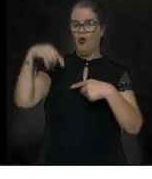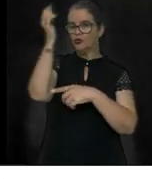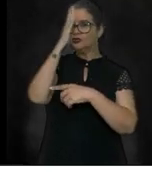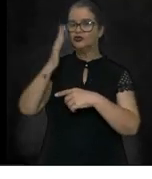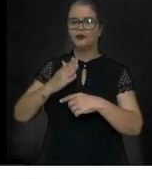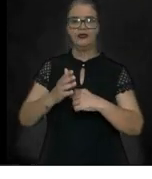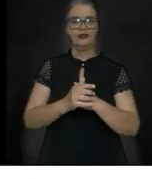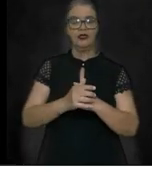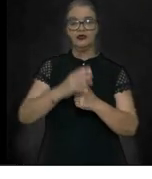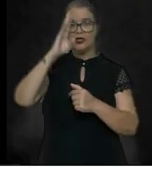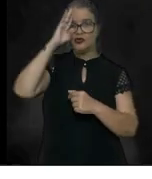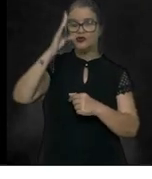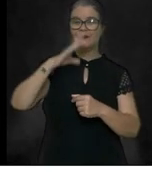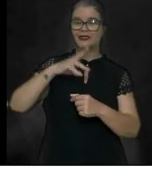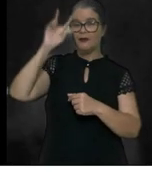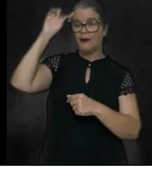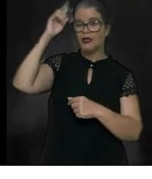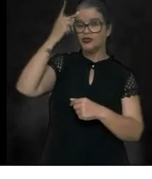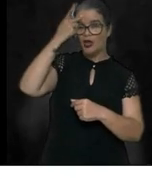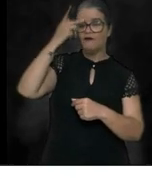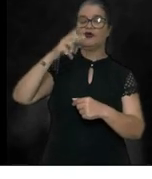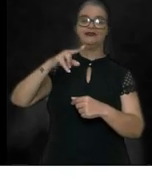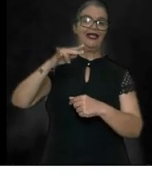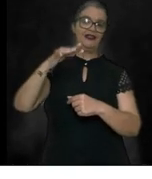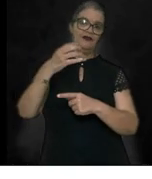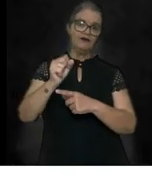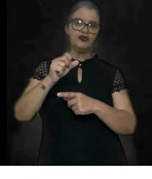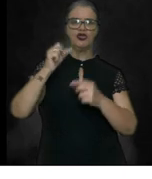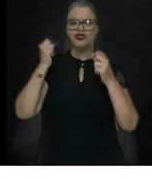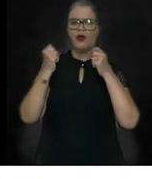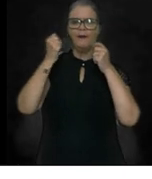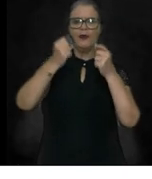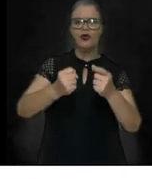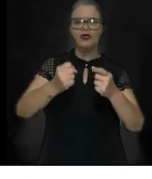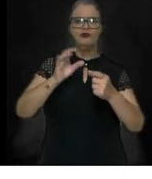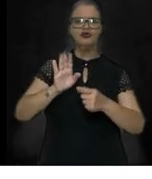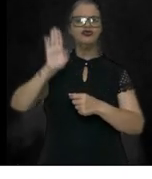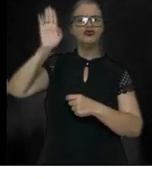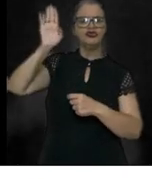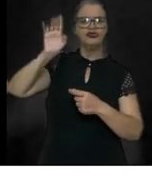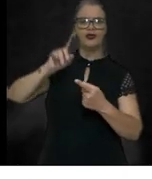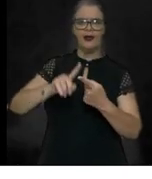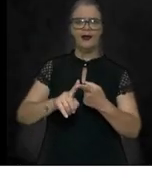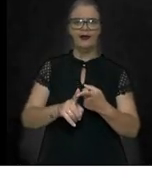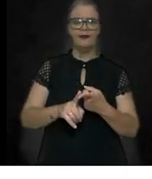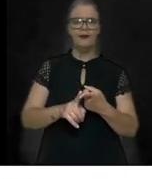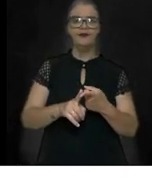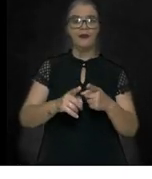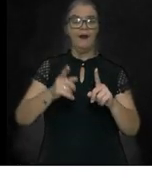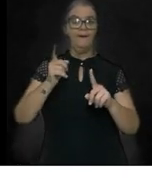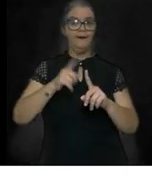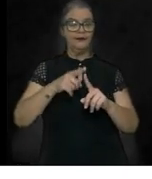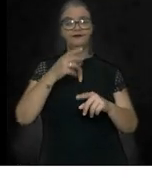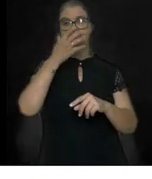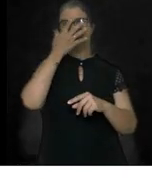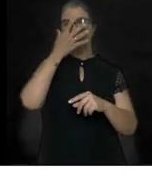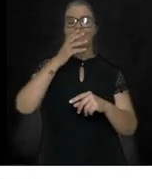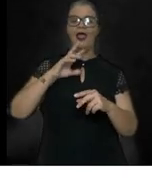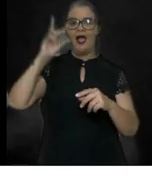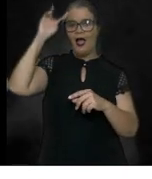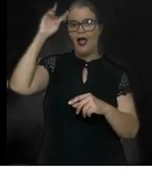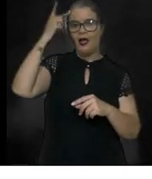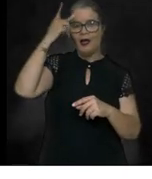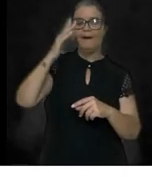principais revoltas nativistas podemos destacar primeiro a revolta de